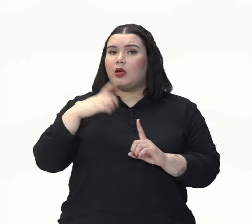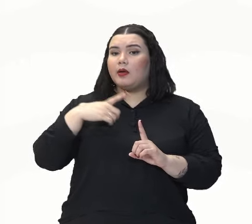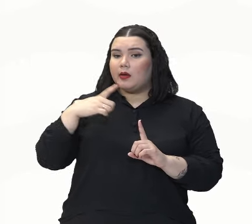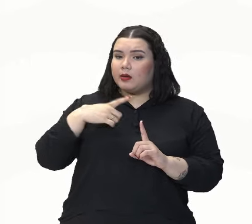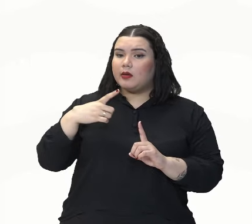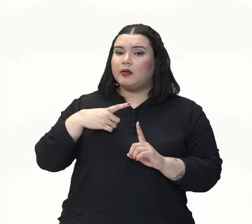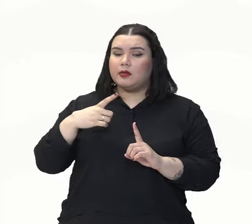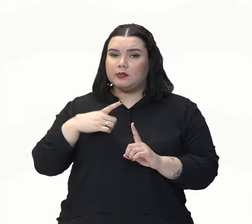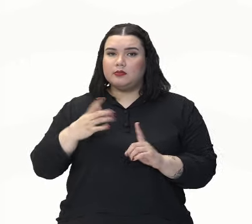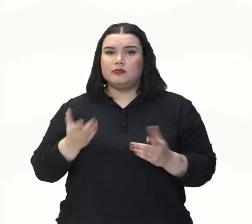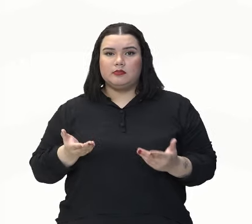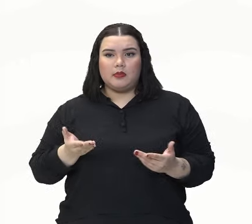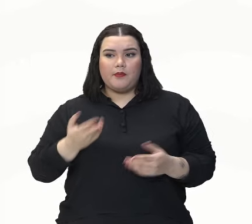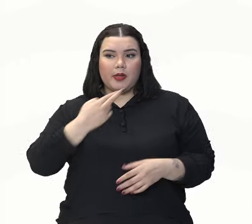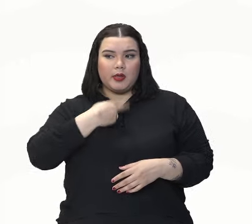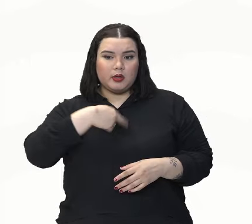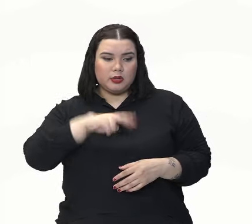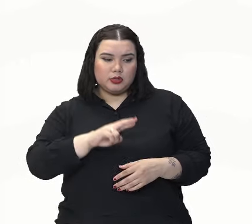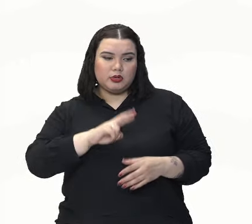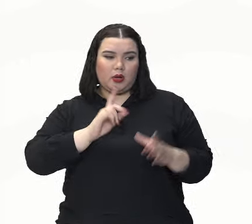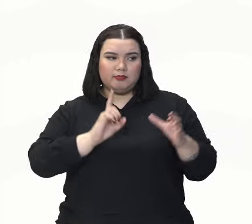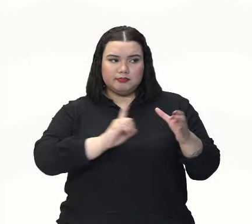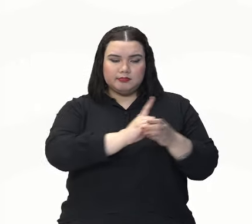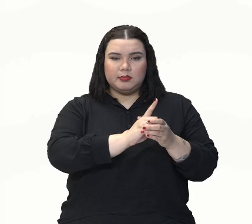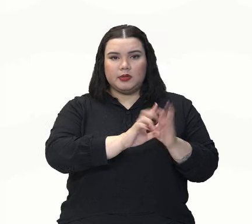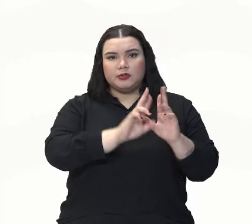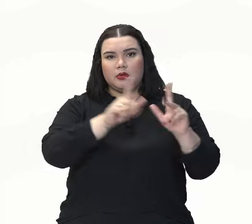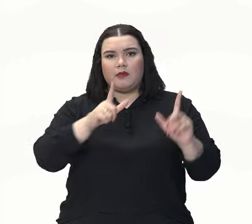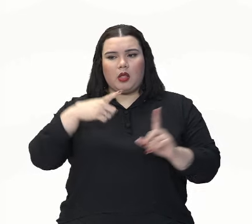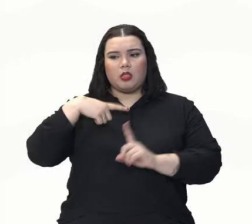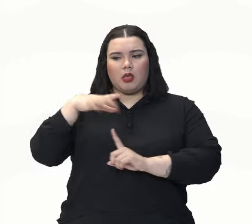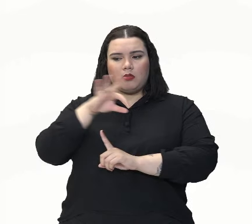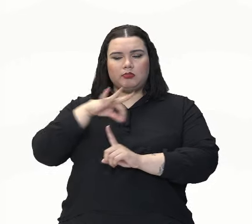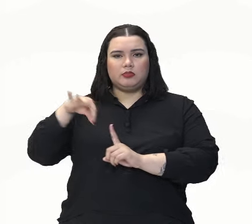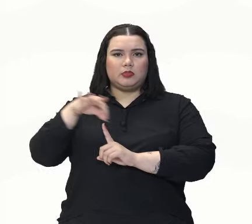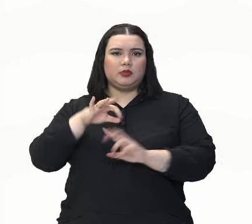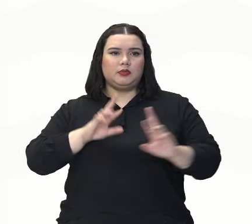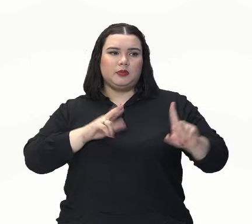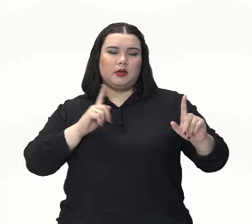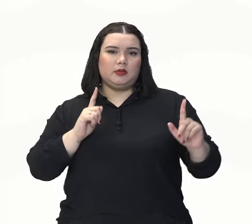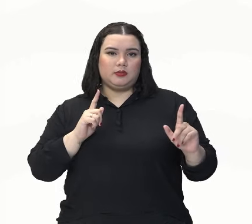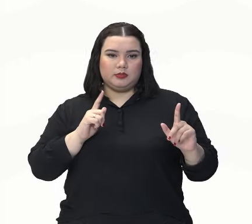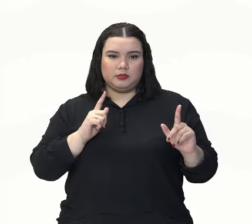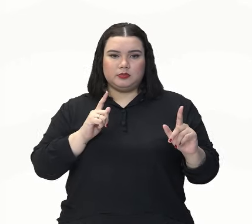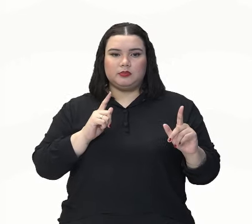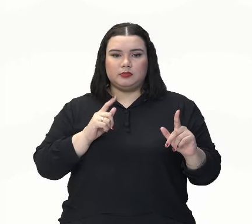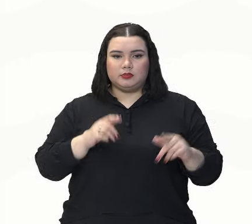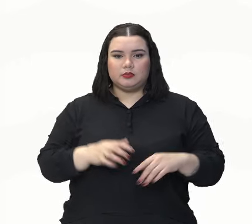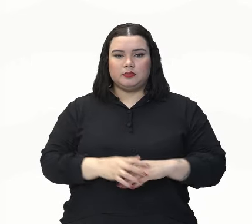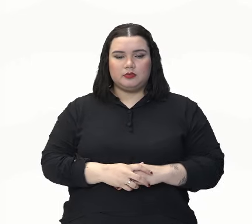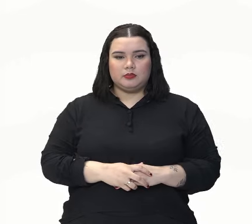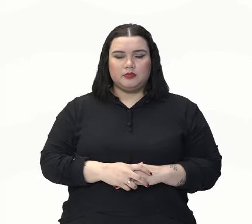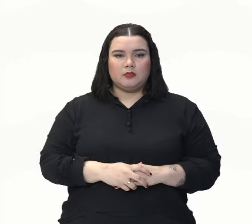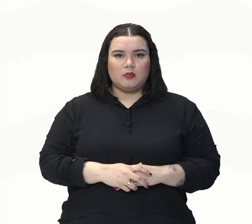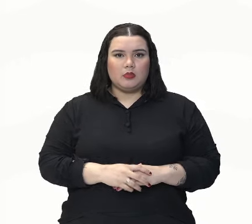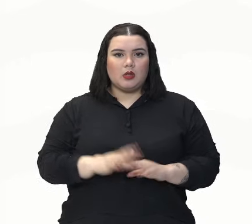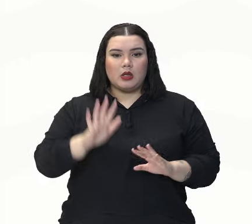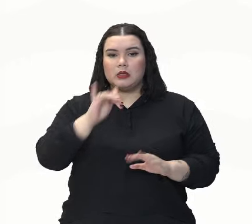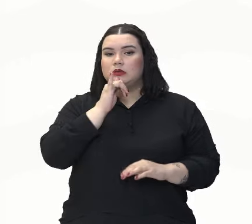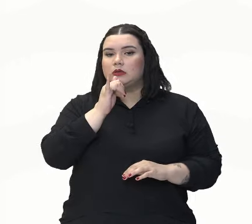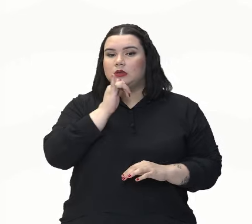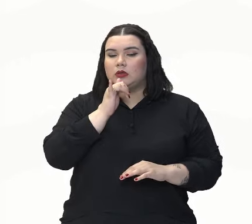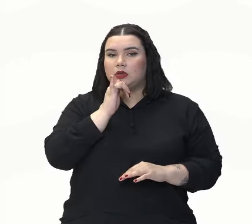Fazer parte de uma religião é uma coisa, ser espiritualizada é outra, eu posso não fazer